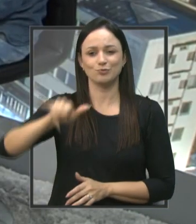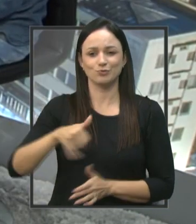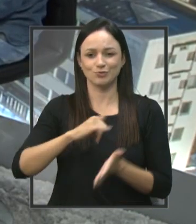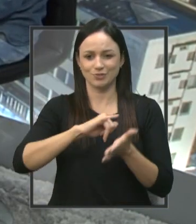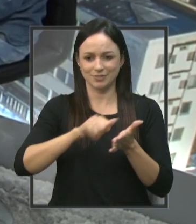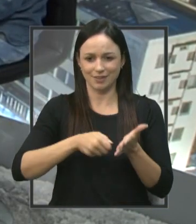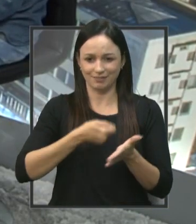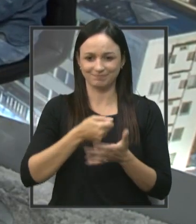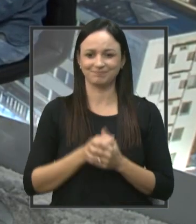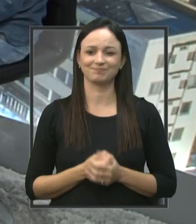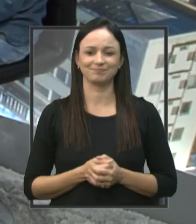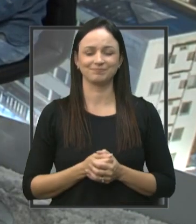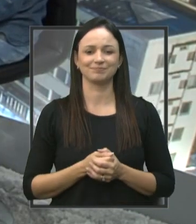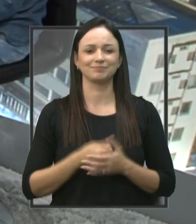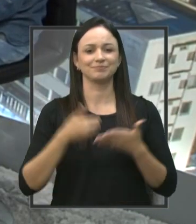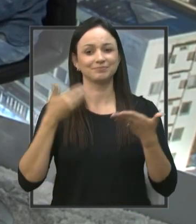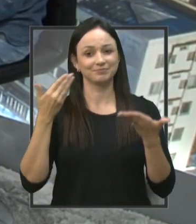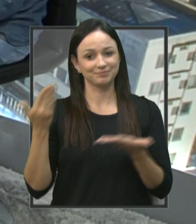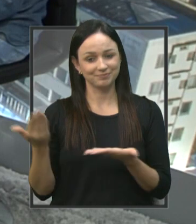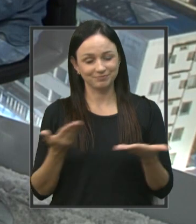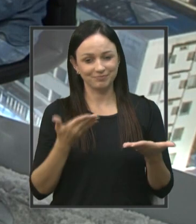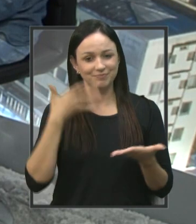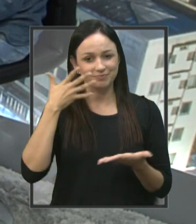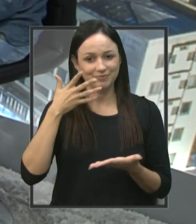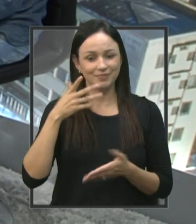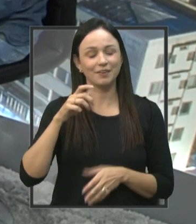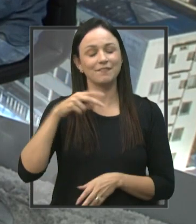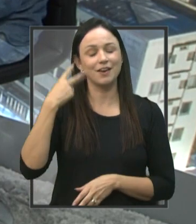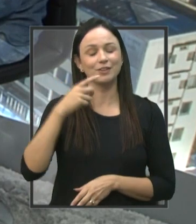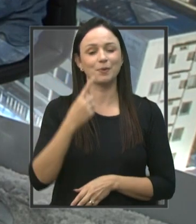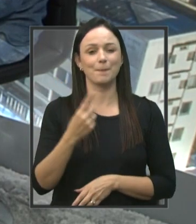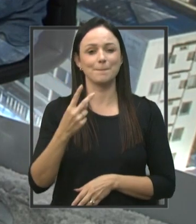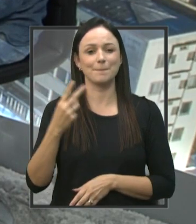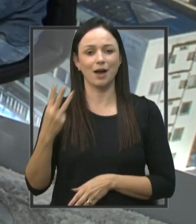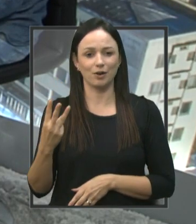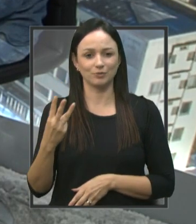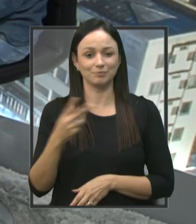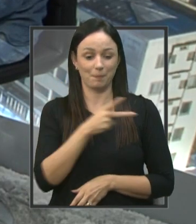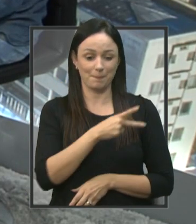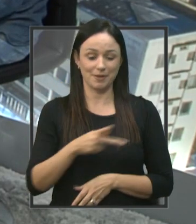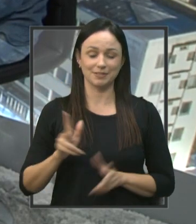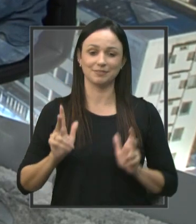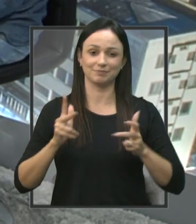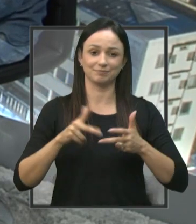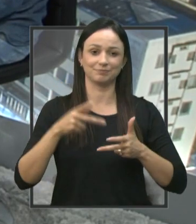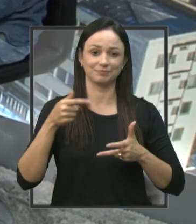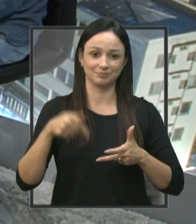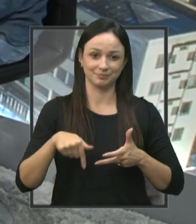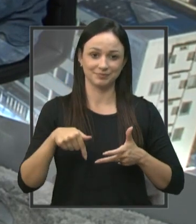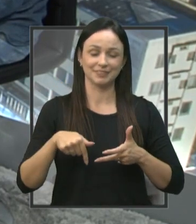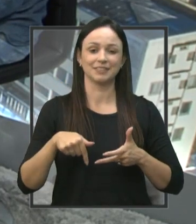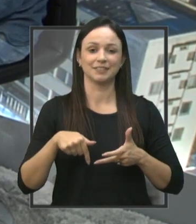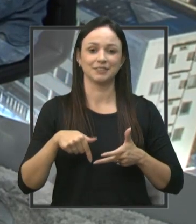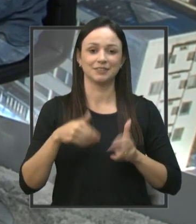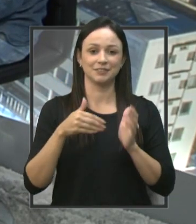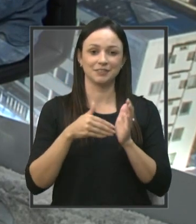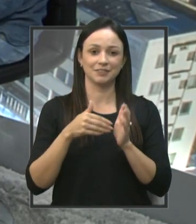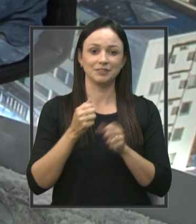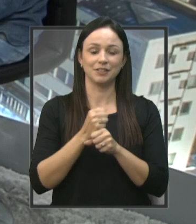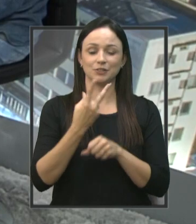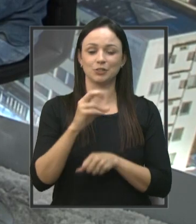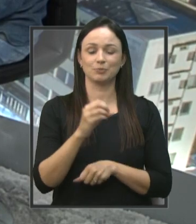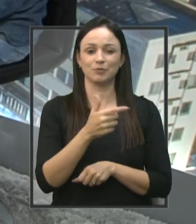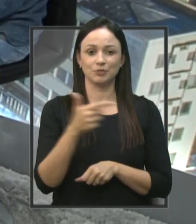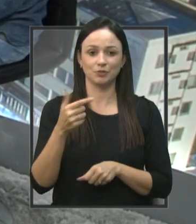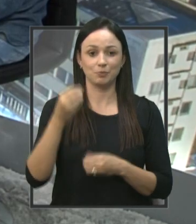É isso. Esses são os votos do vereador Paulo César Gambarini, presidente da Câmara Municipal, nesse finzinho de 2022.